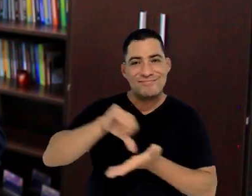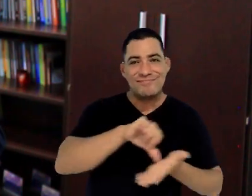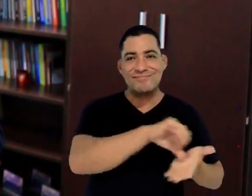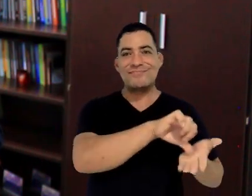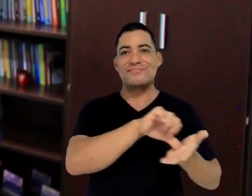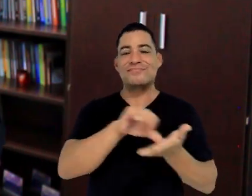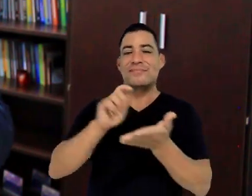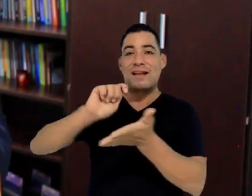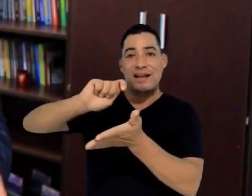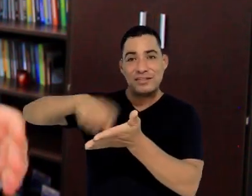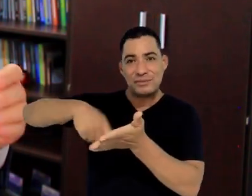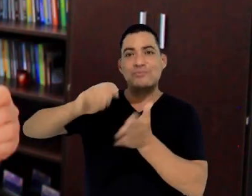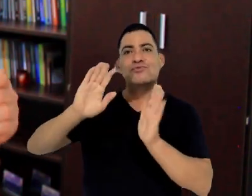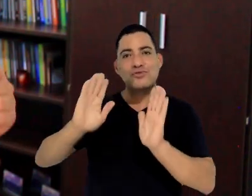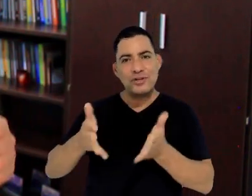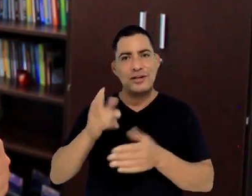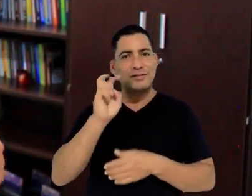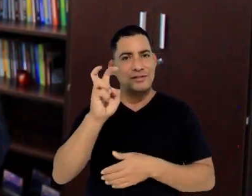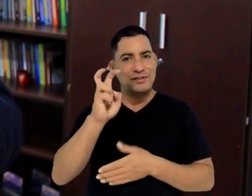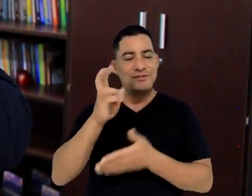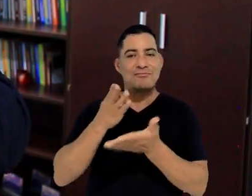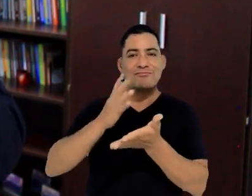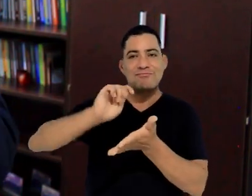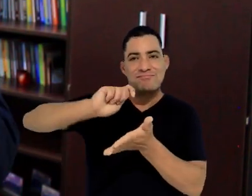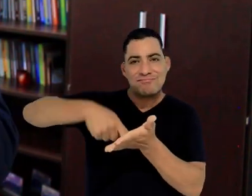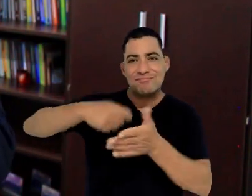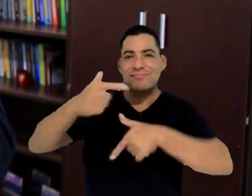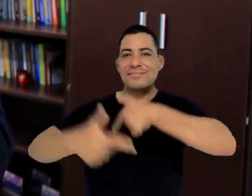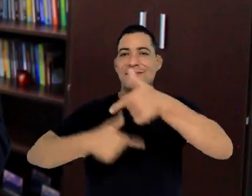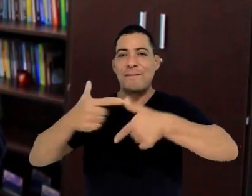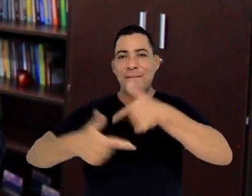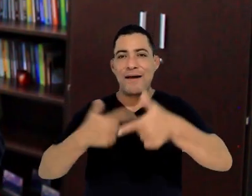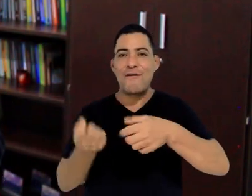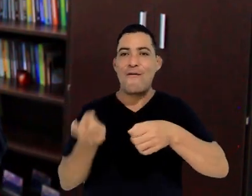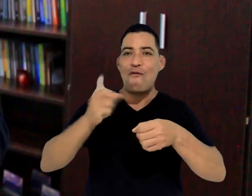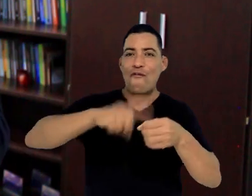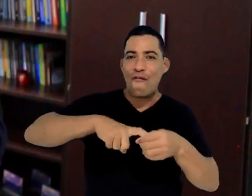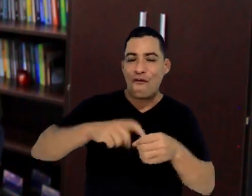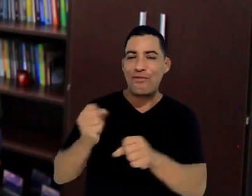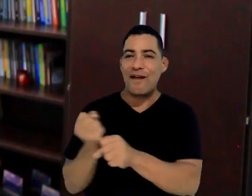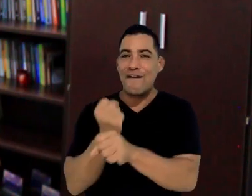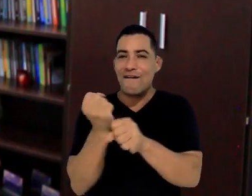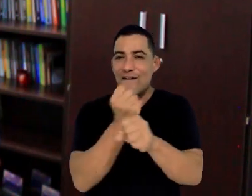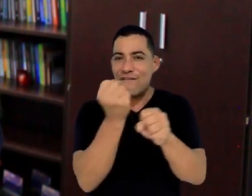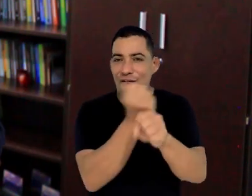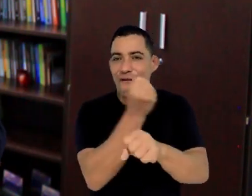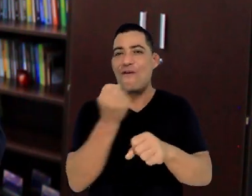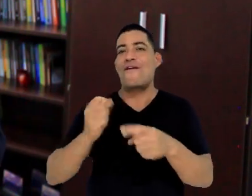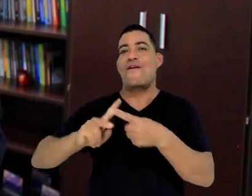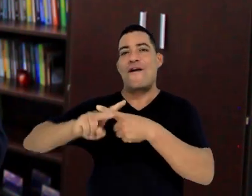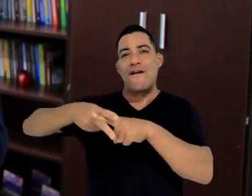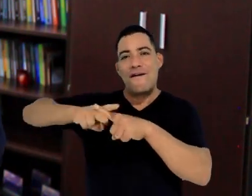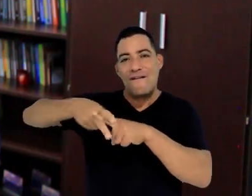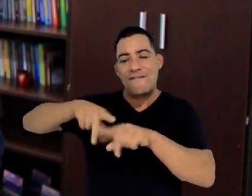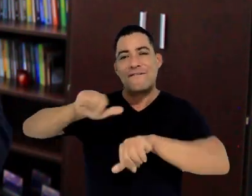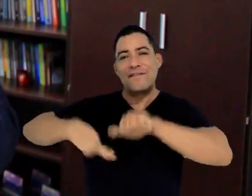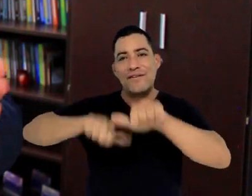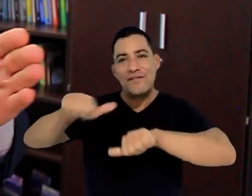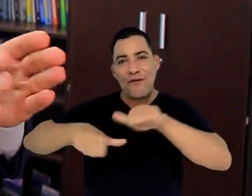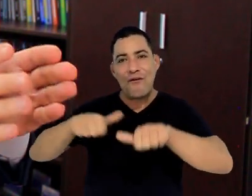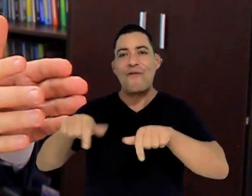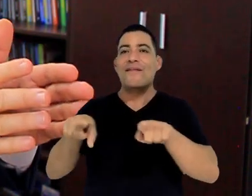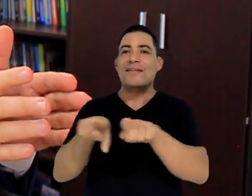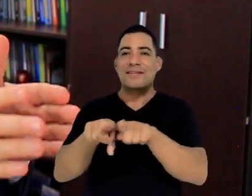de centro. Assinamos, na última semana, cinco ordens de serviço autorizando o começo de novas obras, a